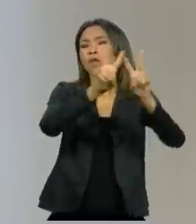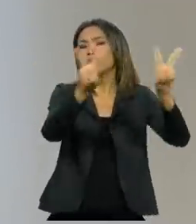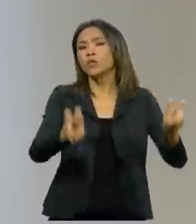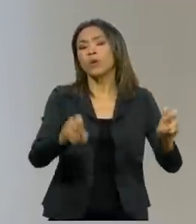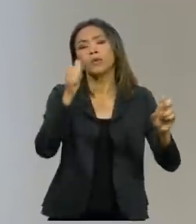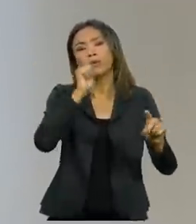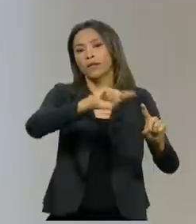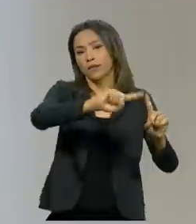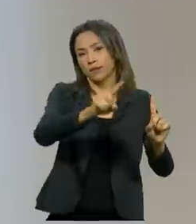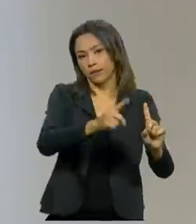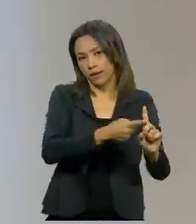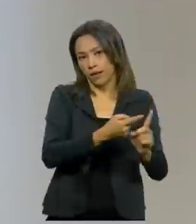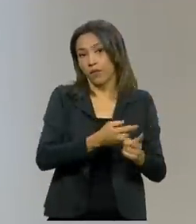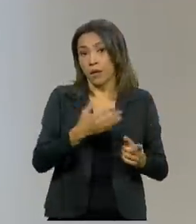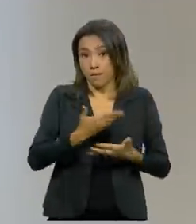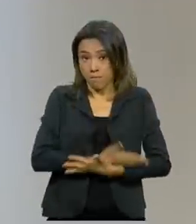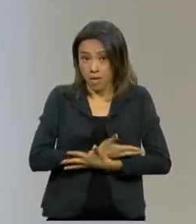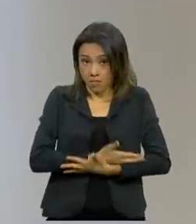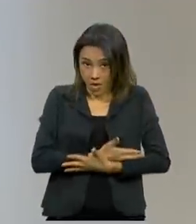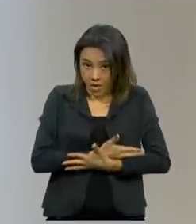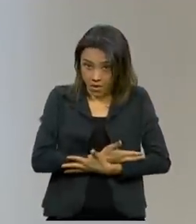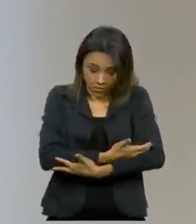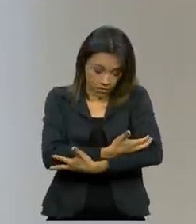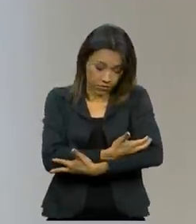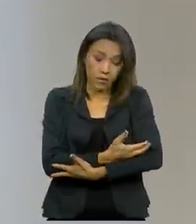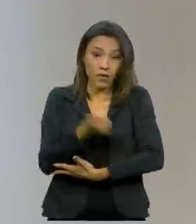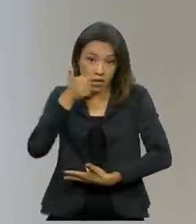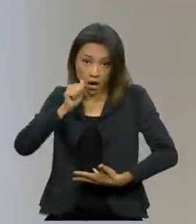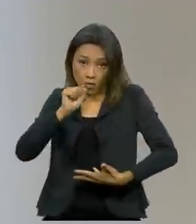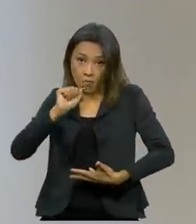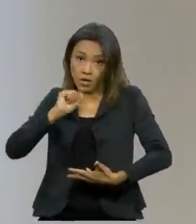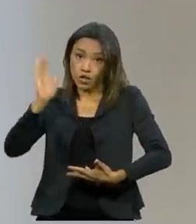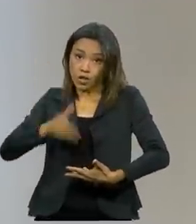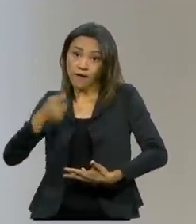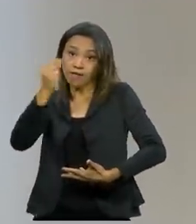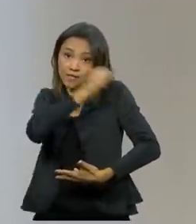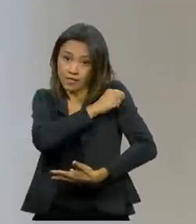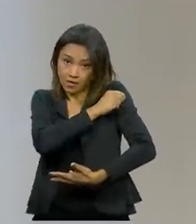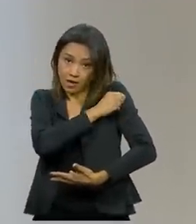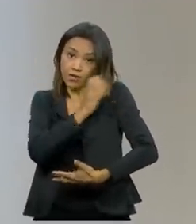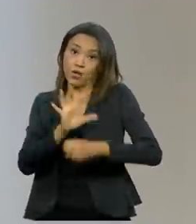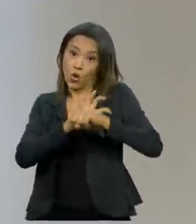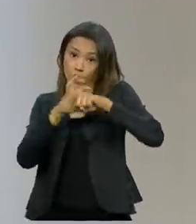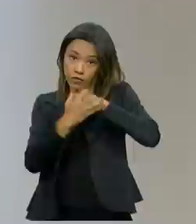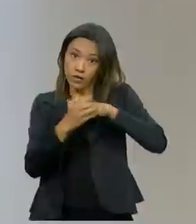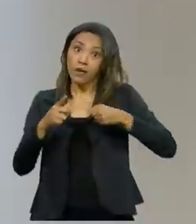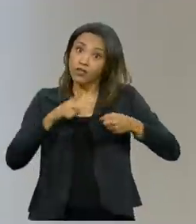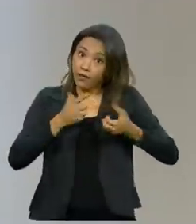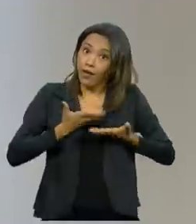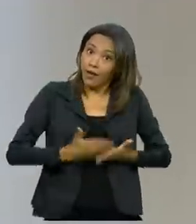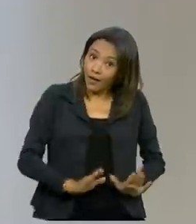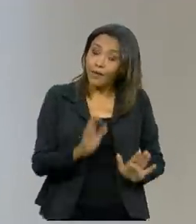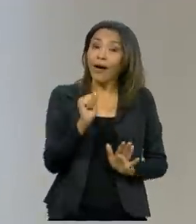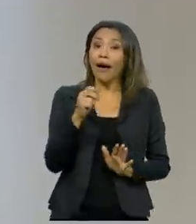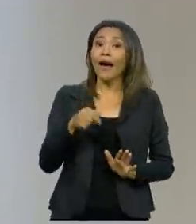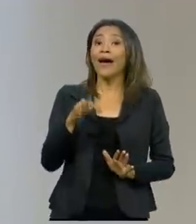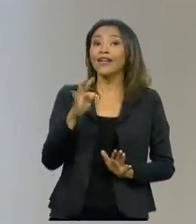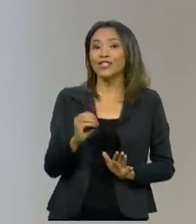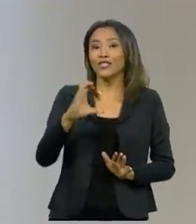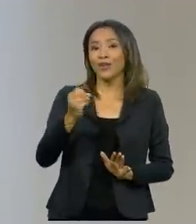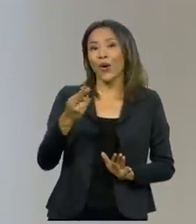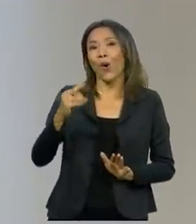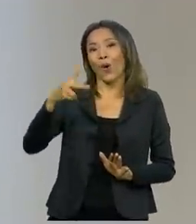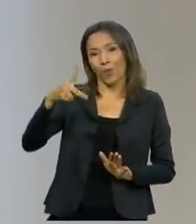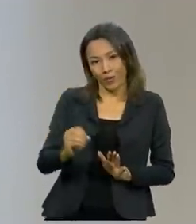Pesquisas mostram que alguns bebês vindos de mães que foram vacinadas contra a Covid-19 nasceram com anticorpos contra a doença. É o que